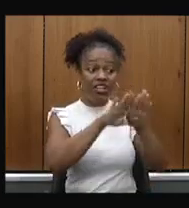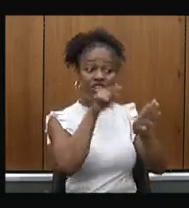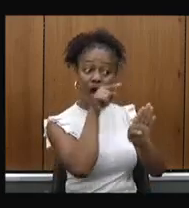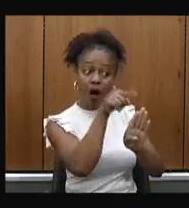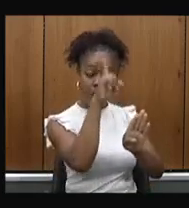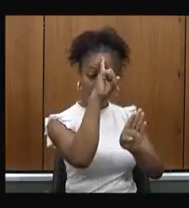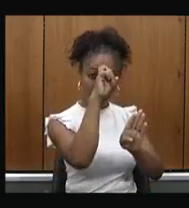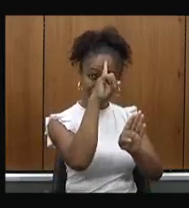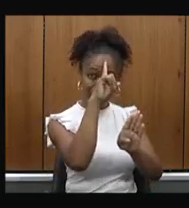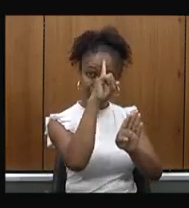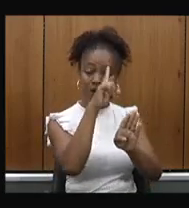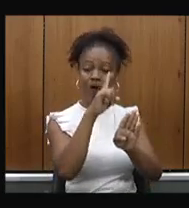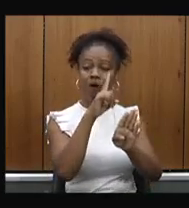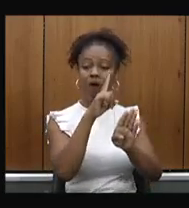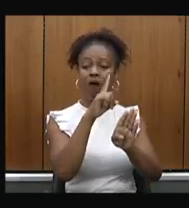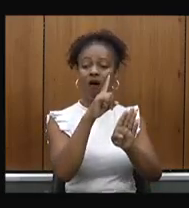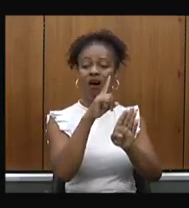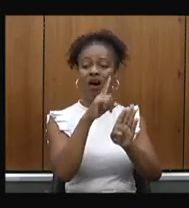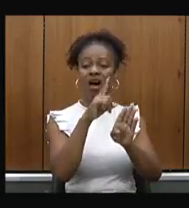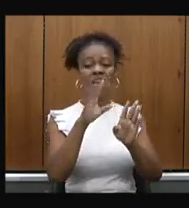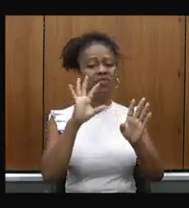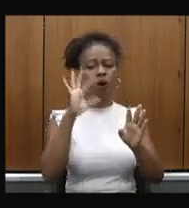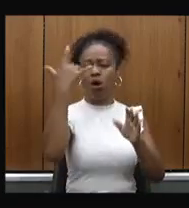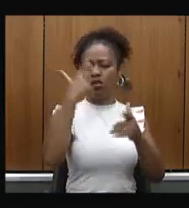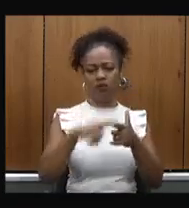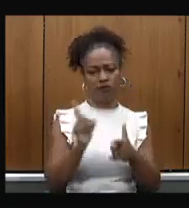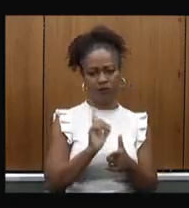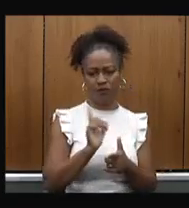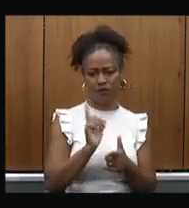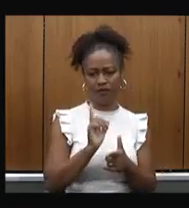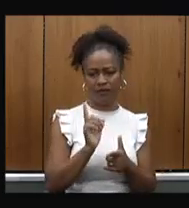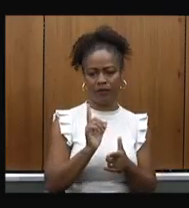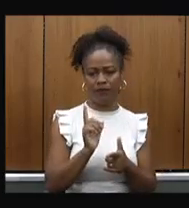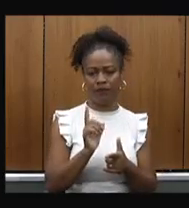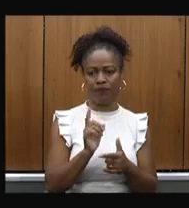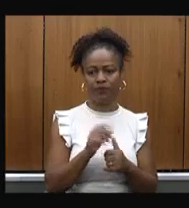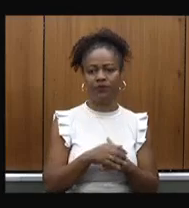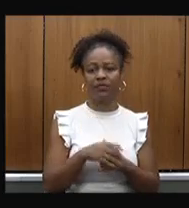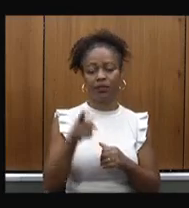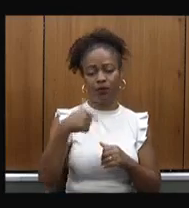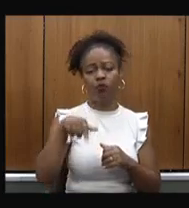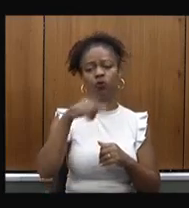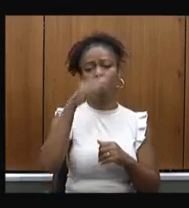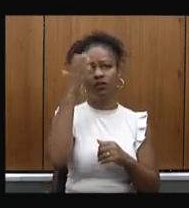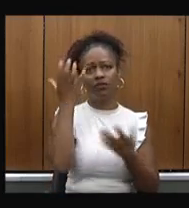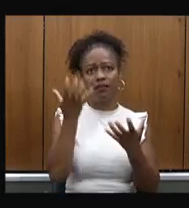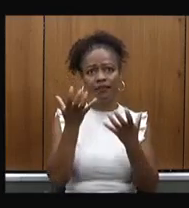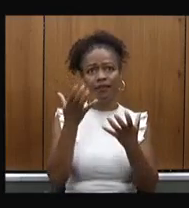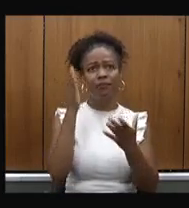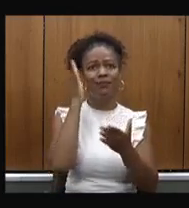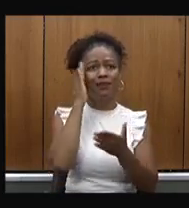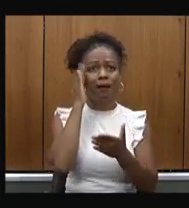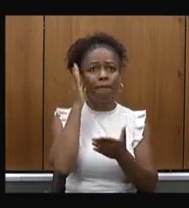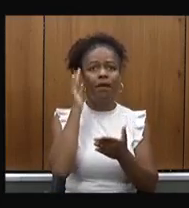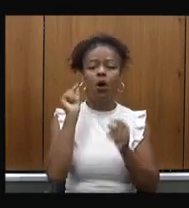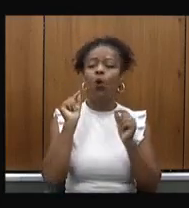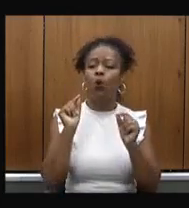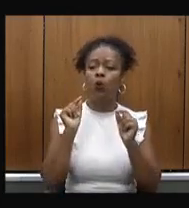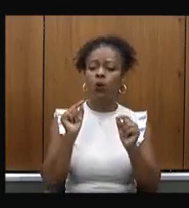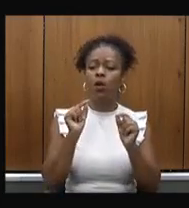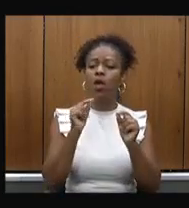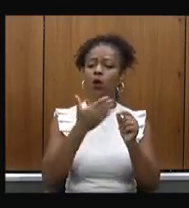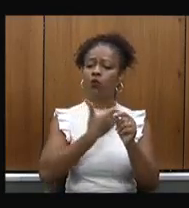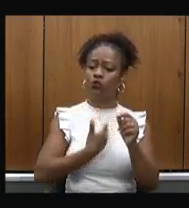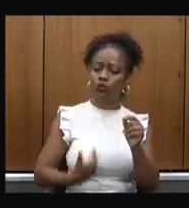tanto de aumento de fila é um absurdo e a gente quer saber o que o estado e a secretaria está